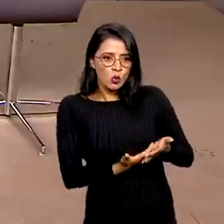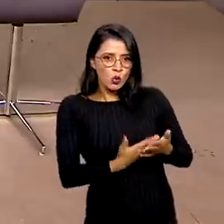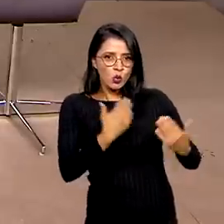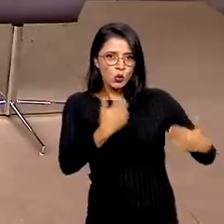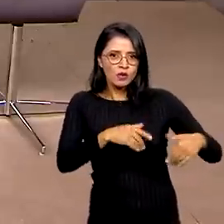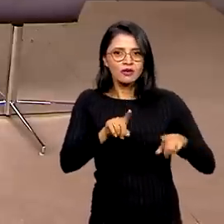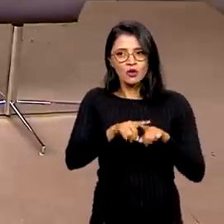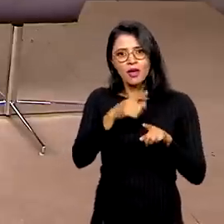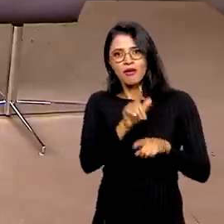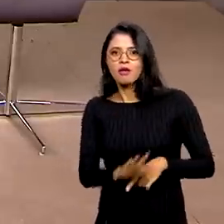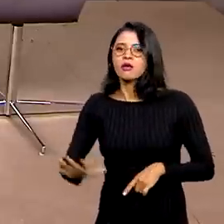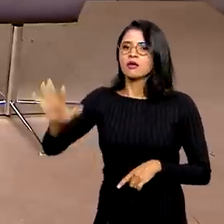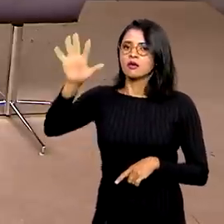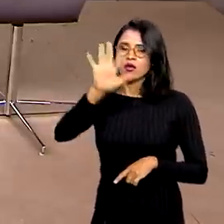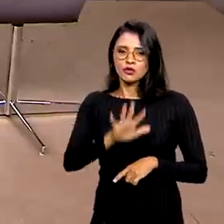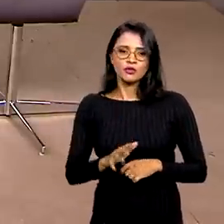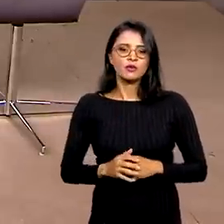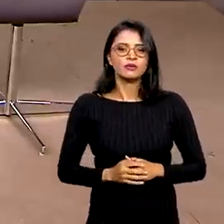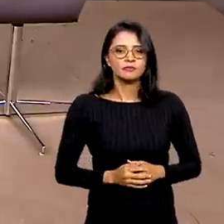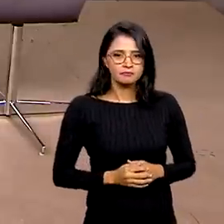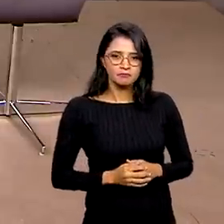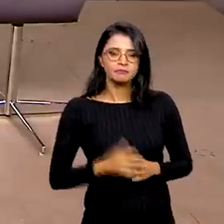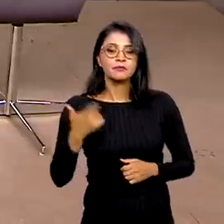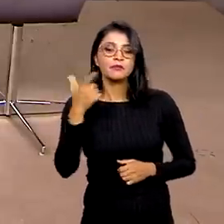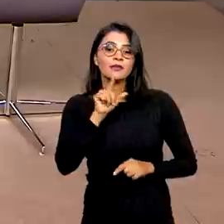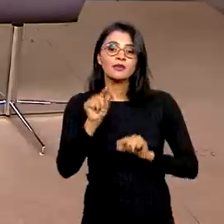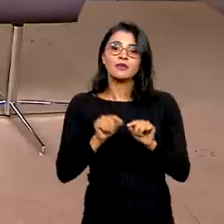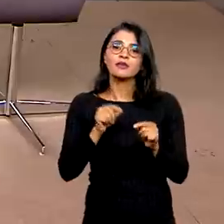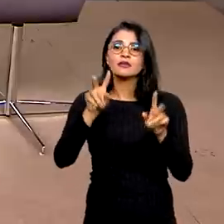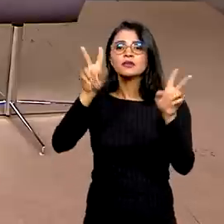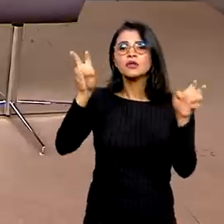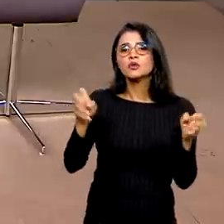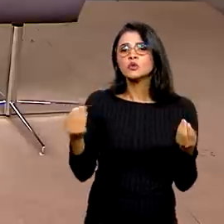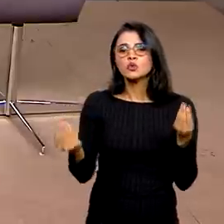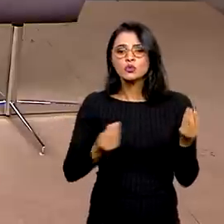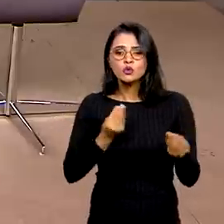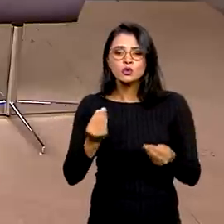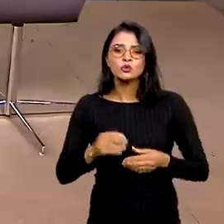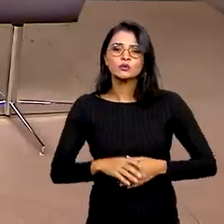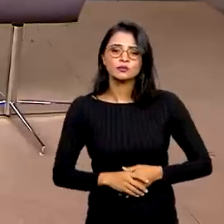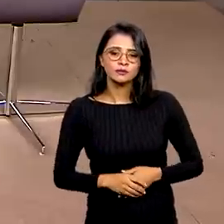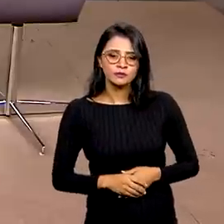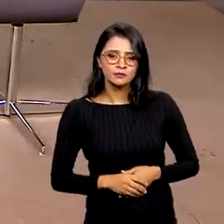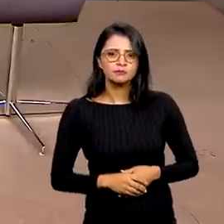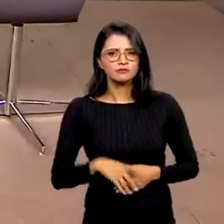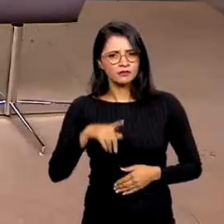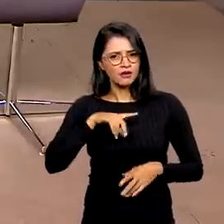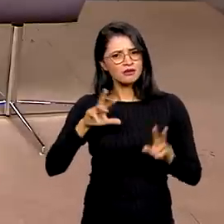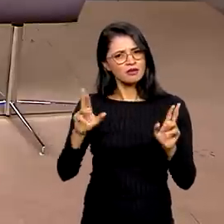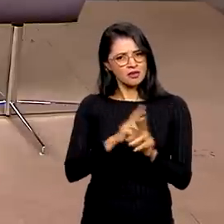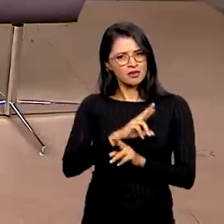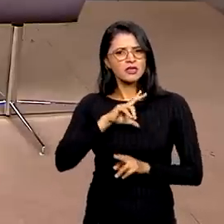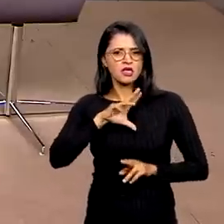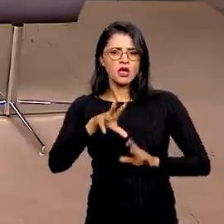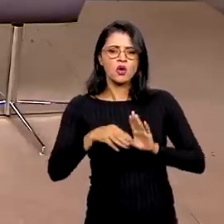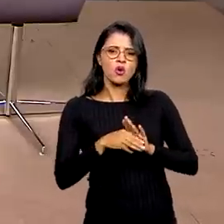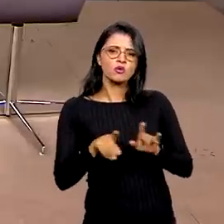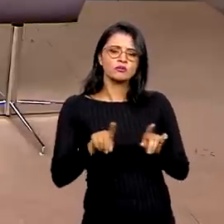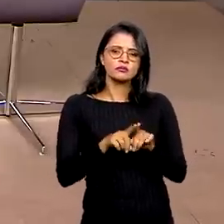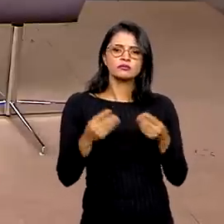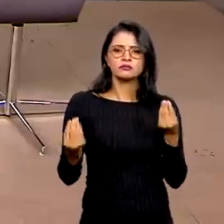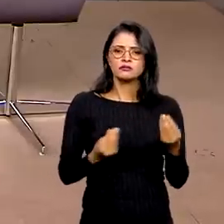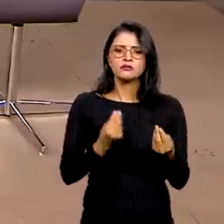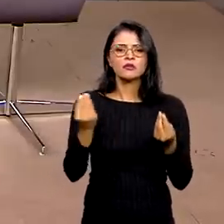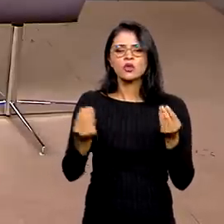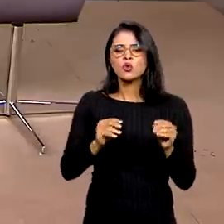concurso nacional para as pessoas entrarem aí no serviço público, no executivo. Essa ideia tem relação com o Enem, que hoje é uma porta